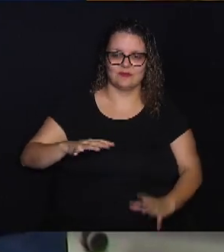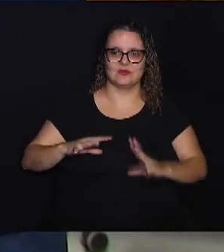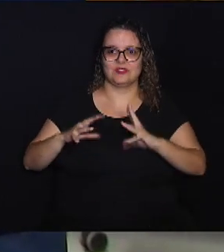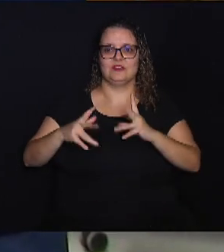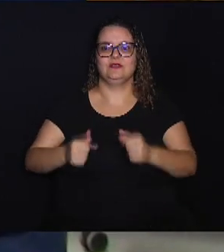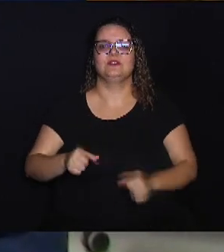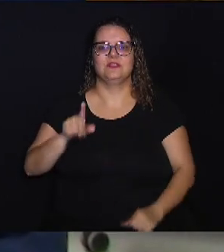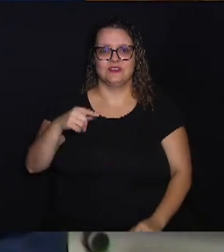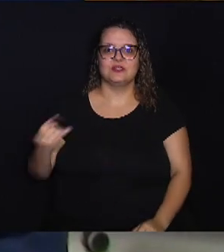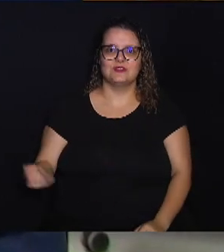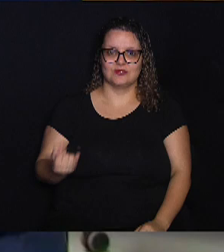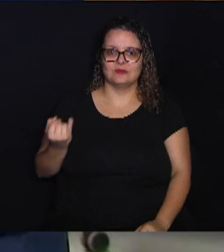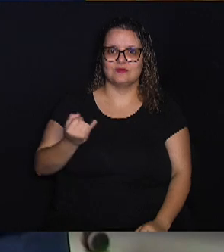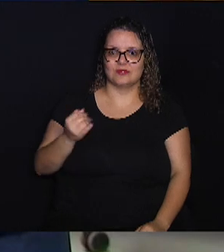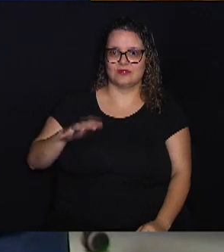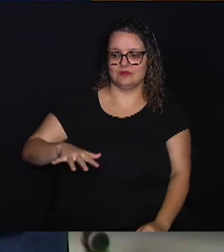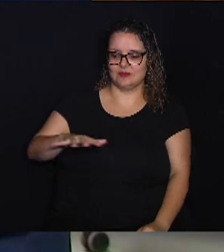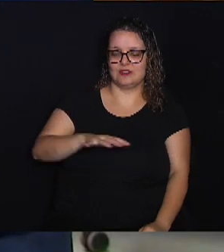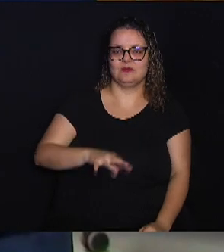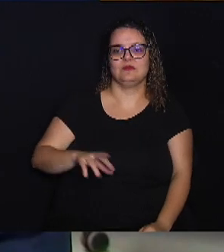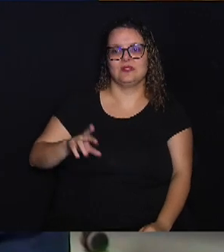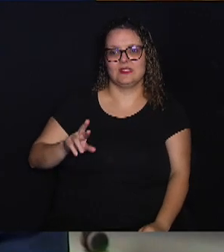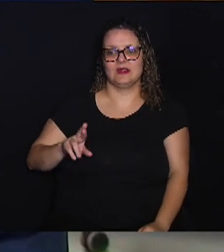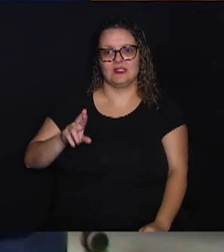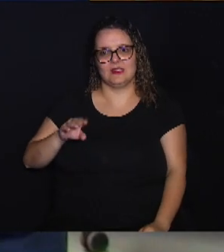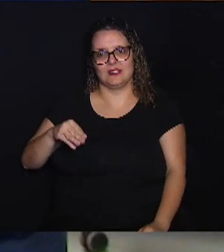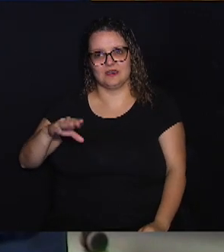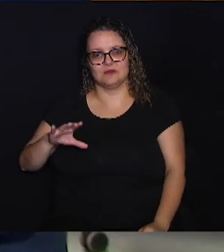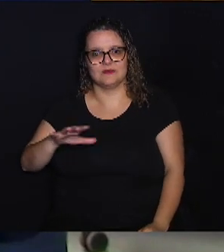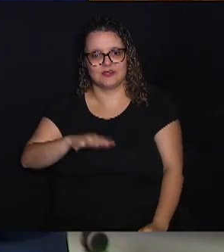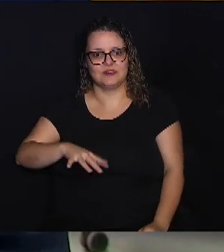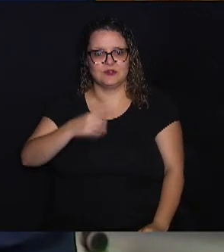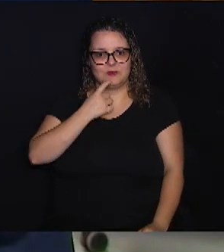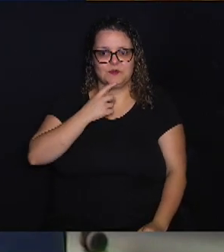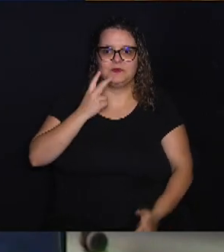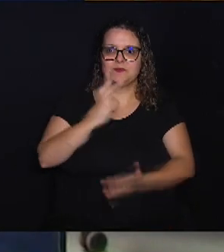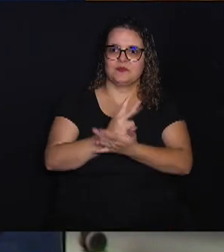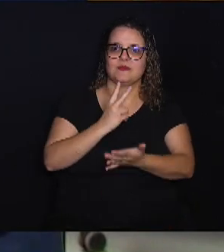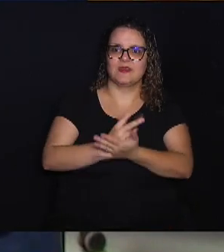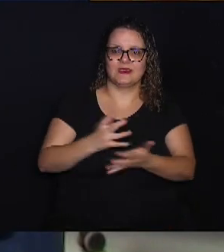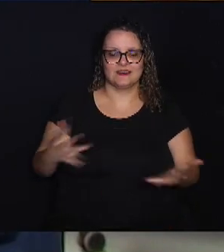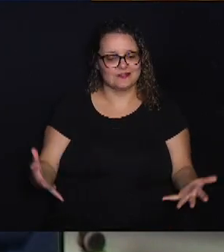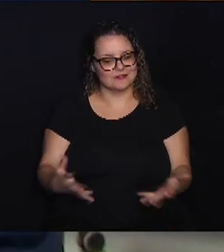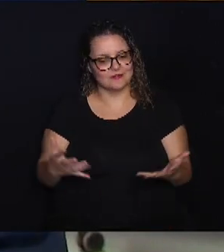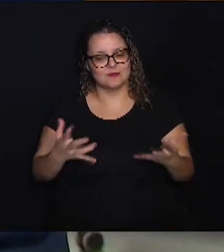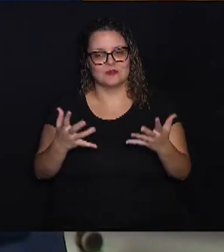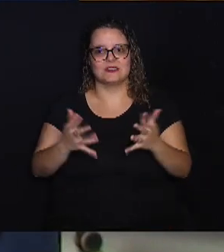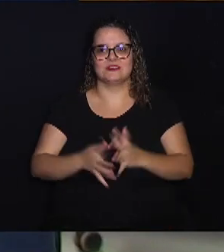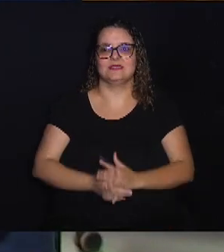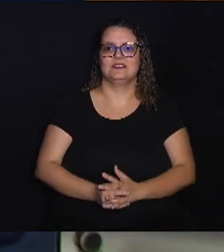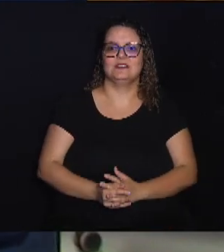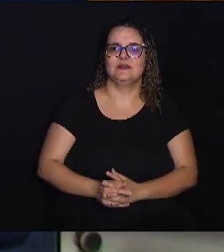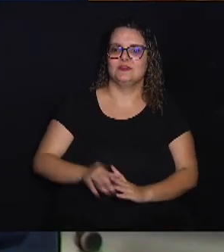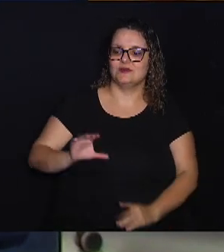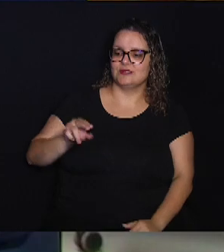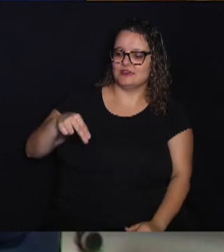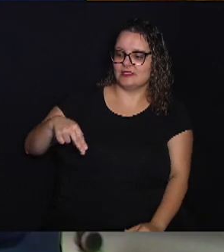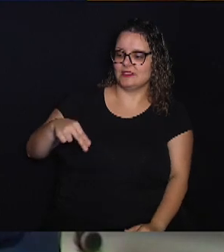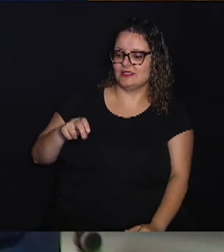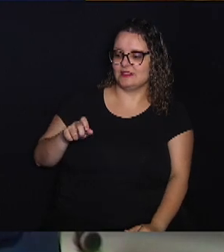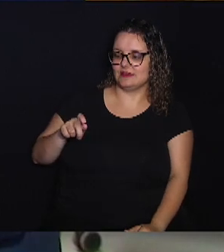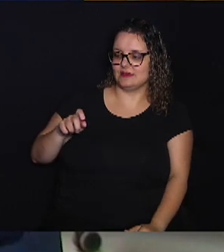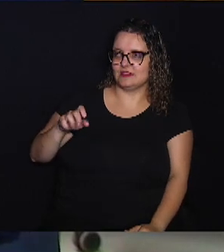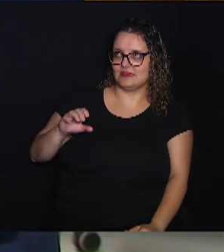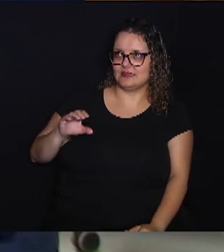É importante aqui para a região de Campinas, né? E a gente está sempre colaborando aqui em Ocenepen como um todo, toda